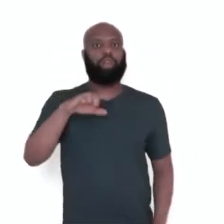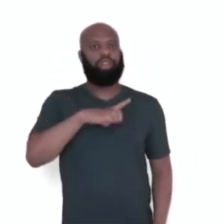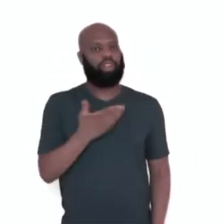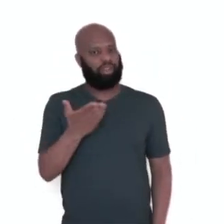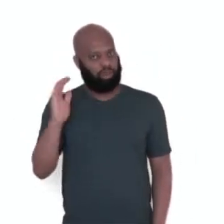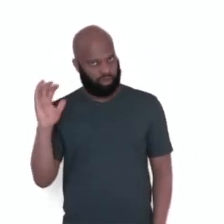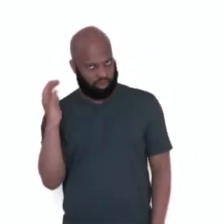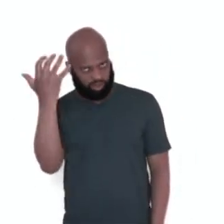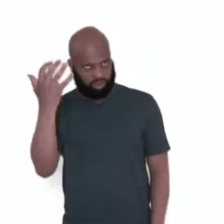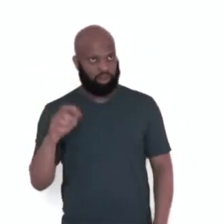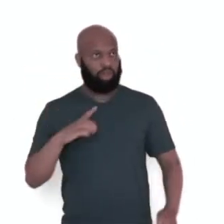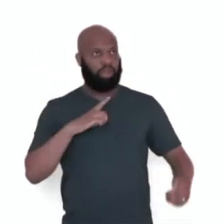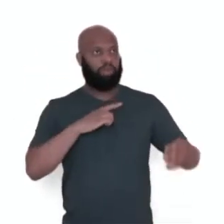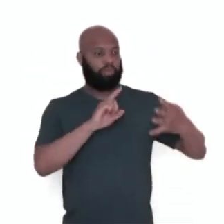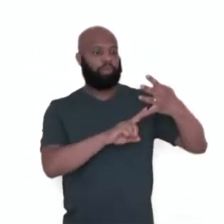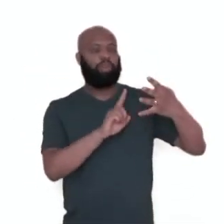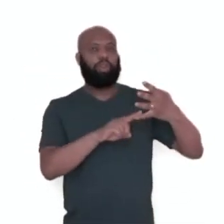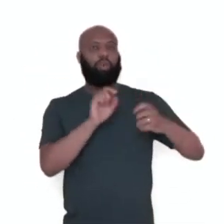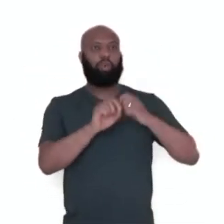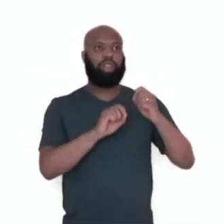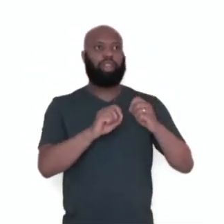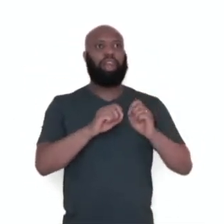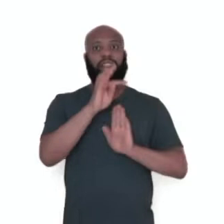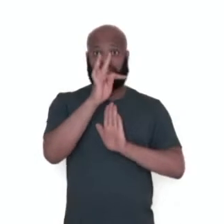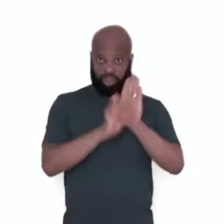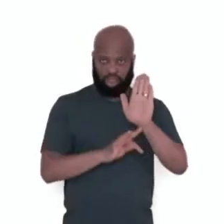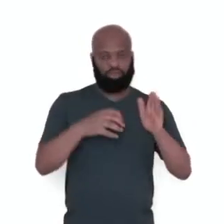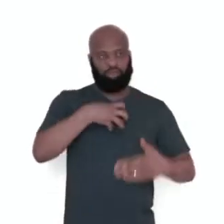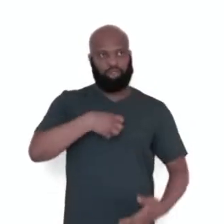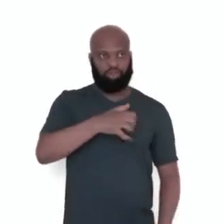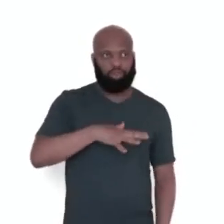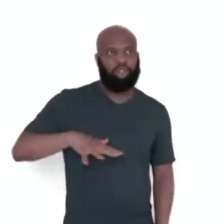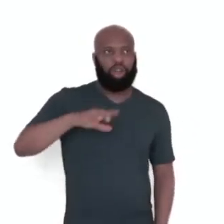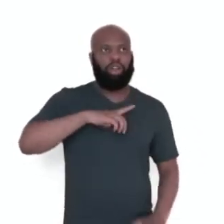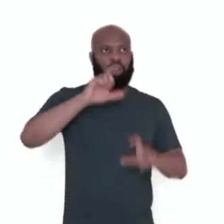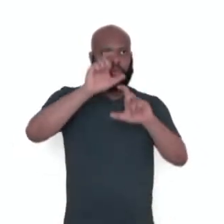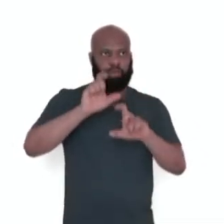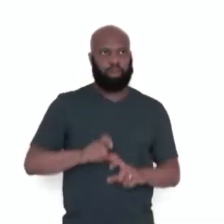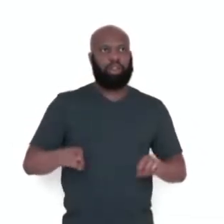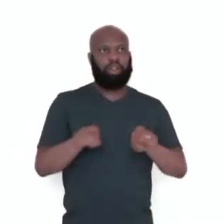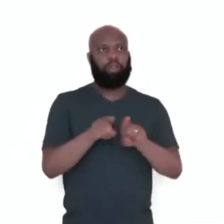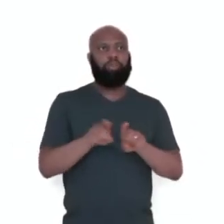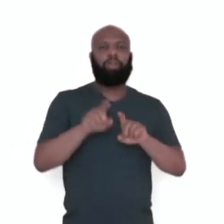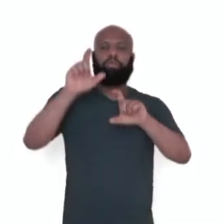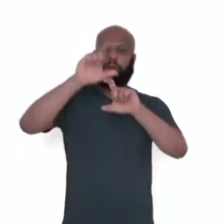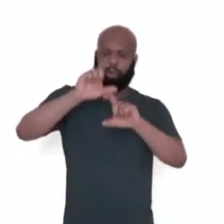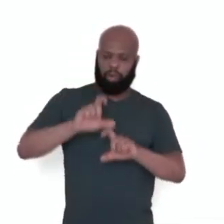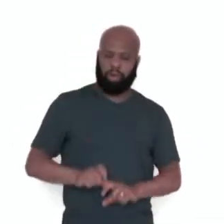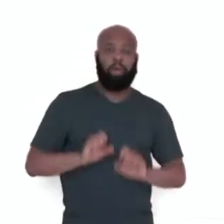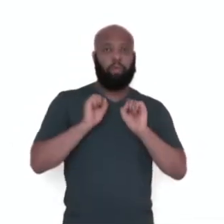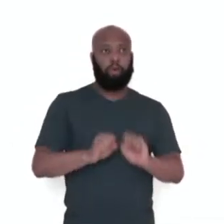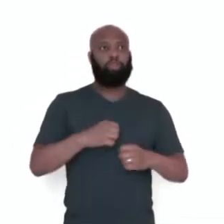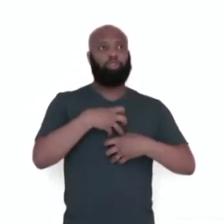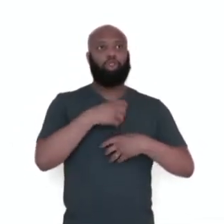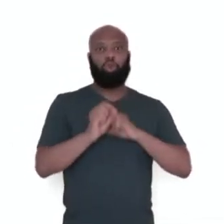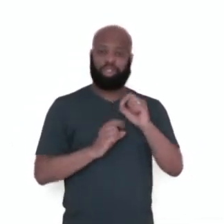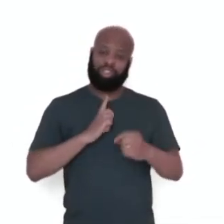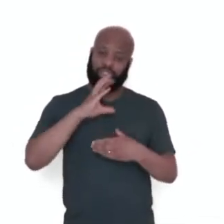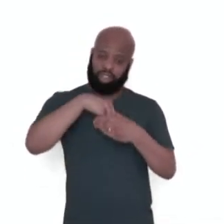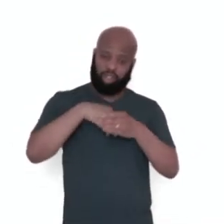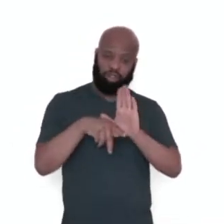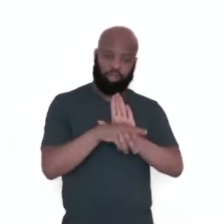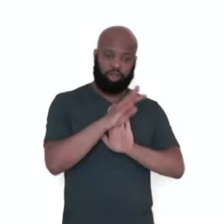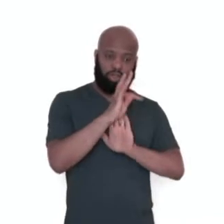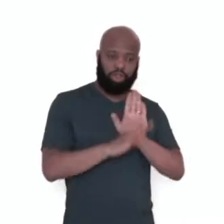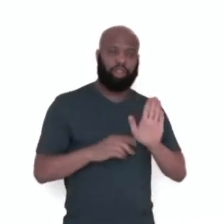os fatos, o corpo do texto, que geralmente é dividido em parágrafos, e esses parágrafos podem apresentar dentro do corpo do